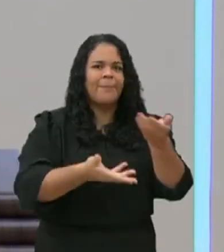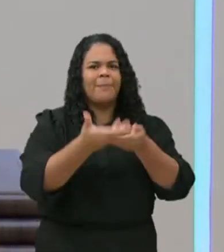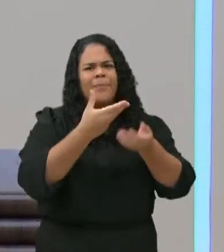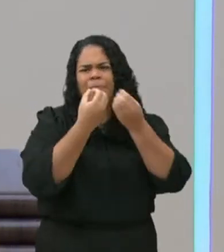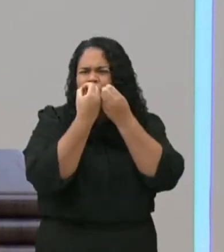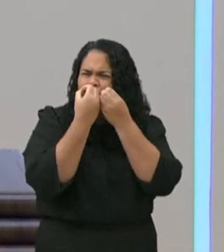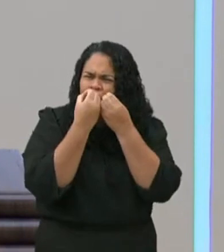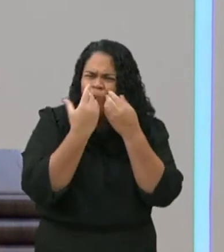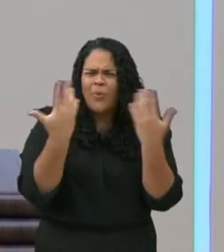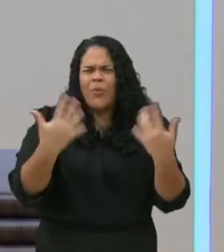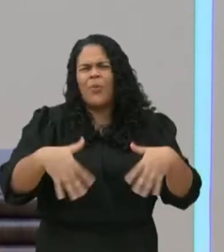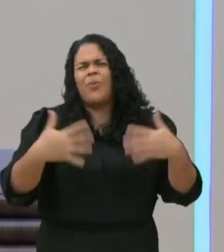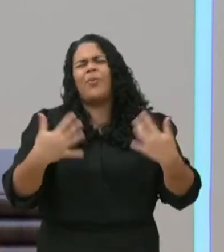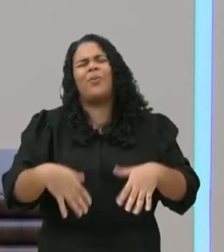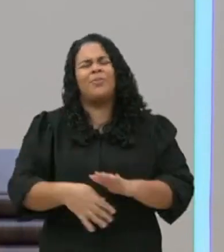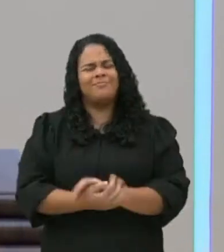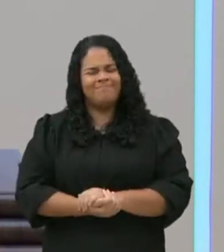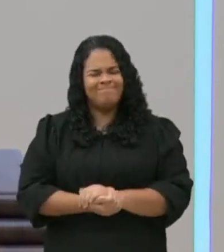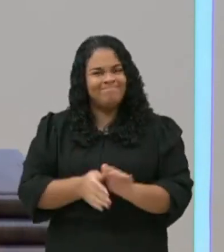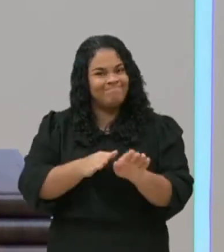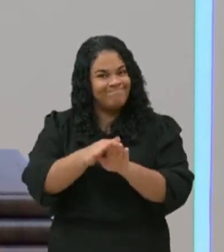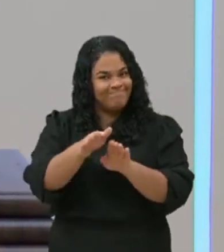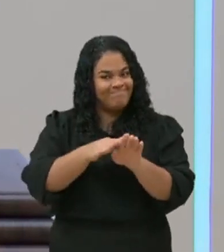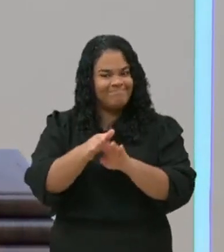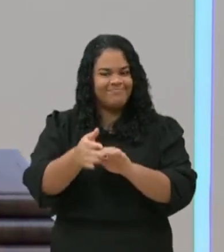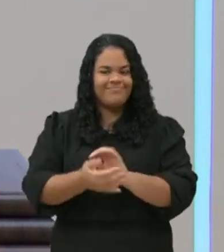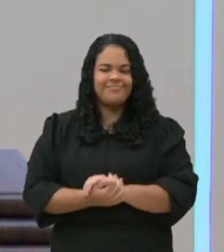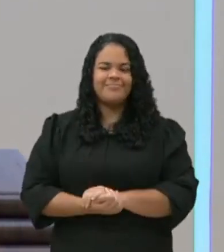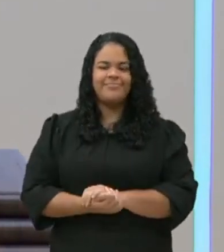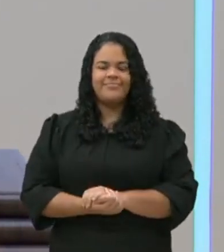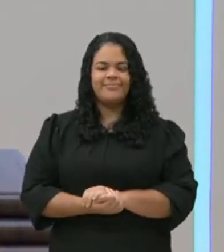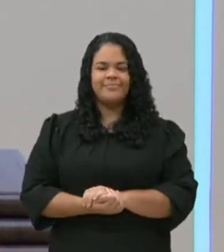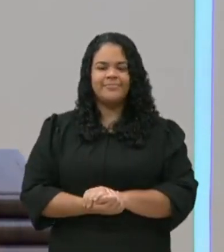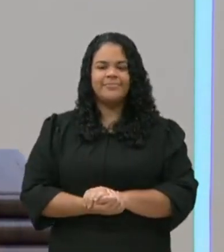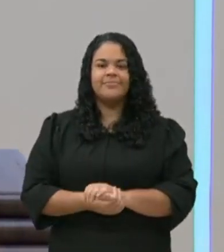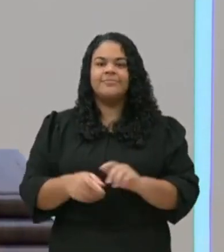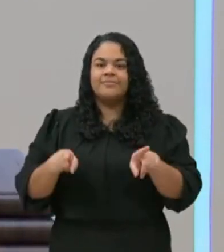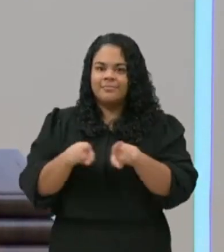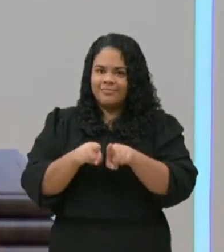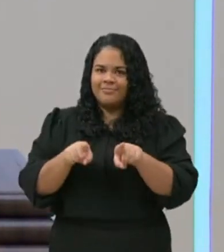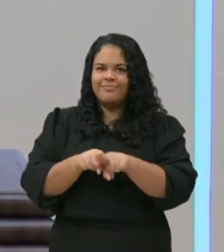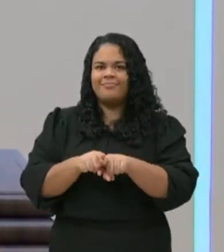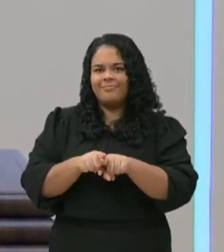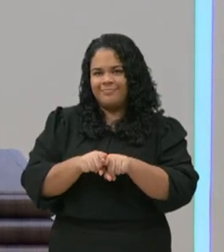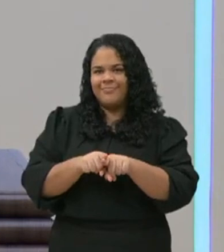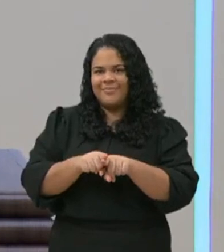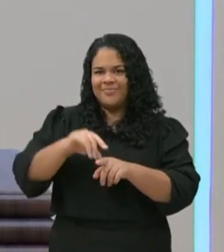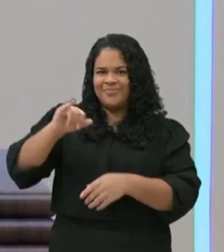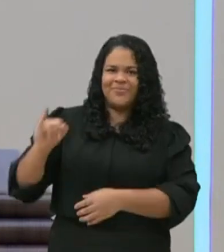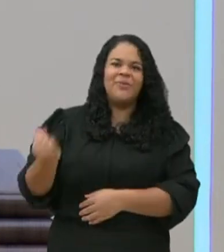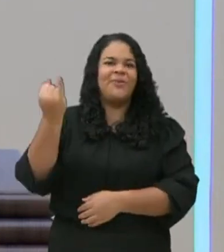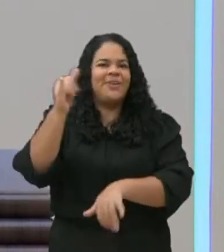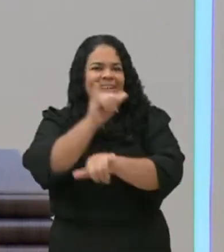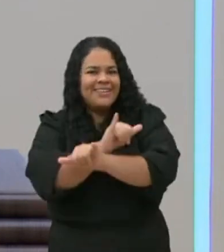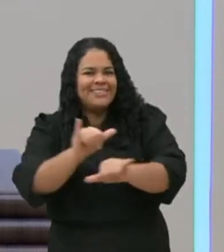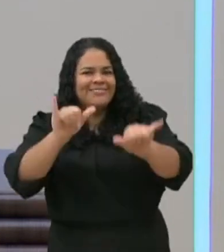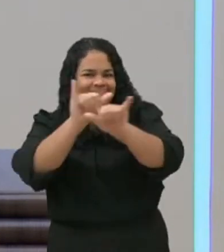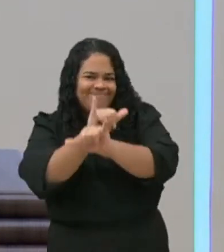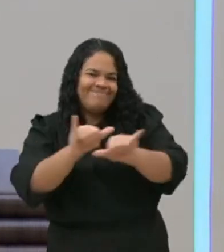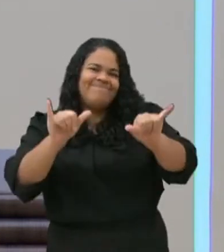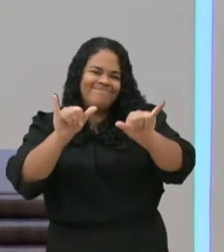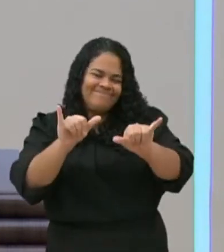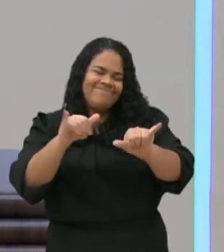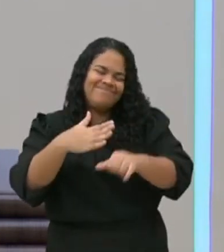muito bom. Queridos, eu aproveito este momento também para enviar saudações ao meu querido pai,